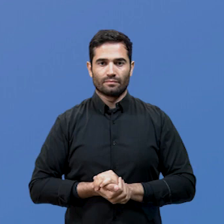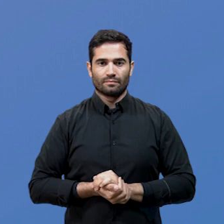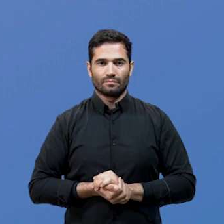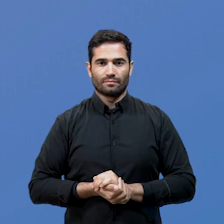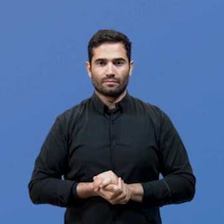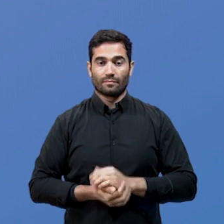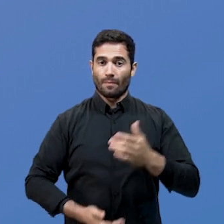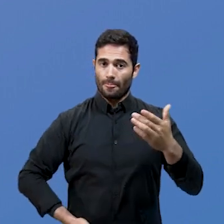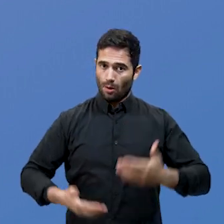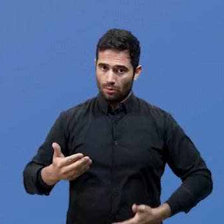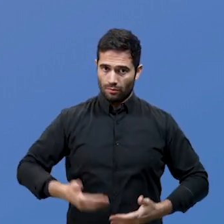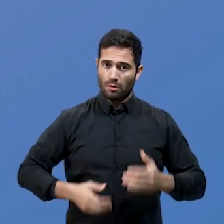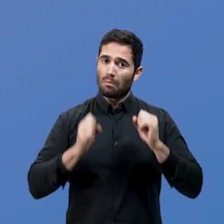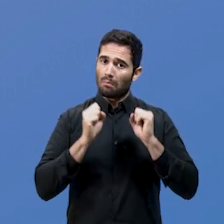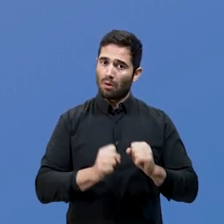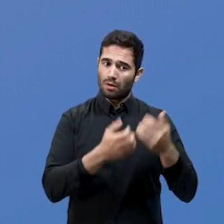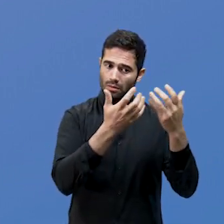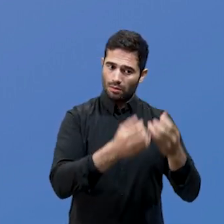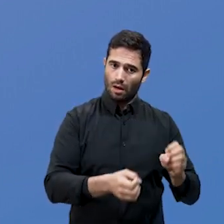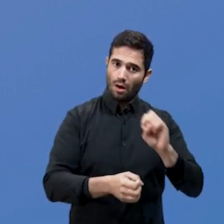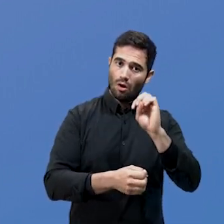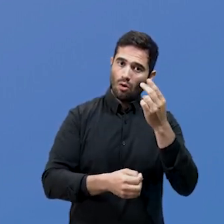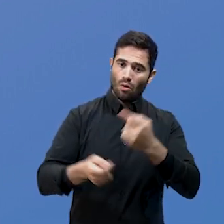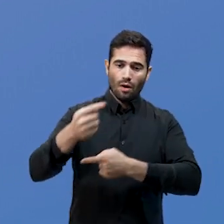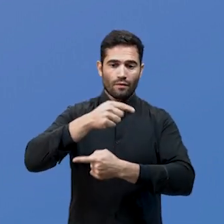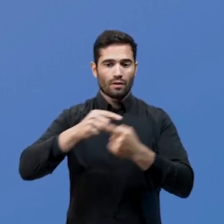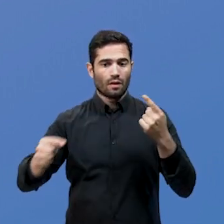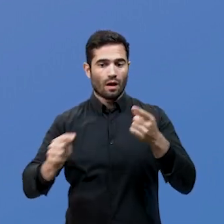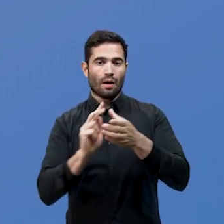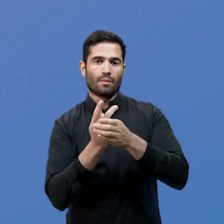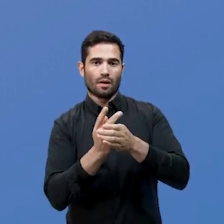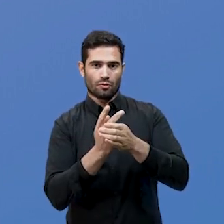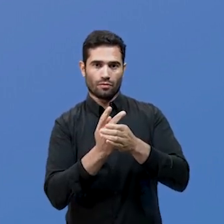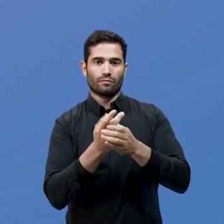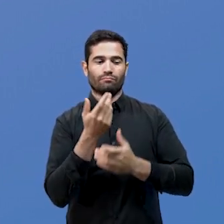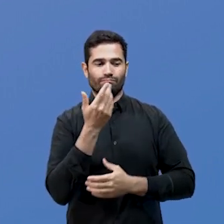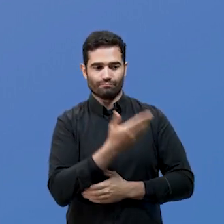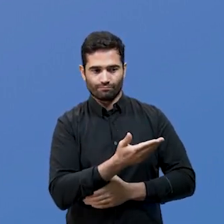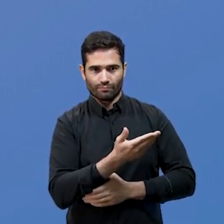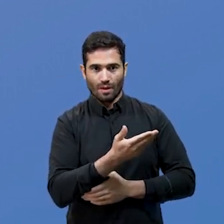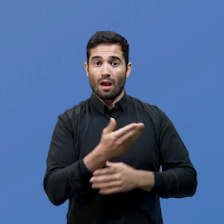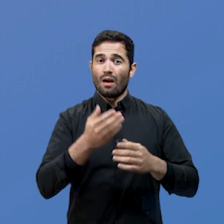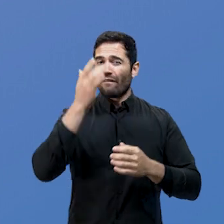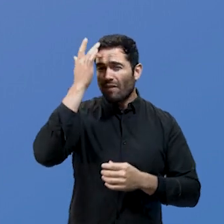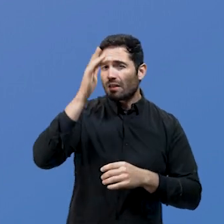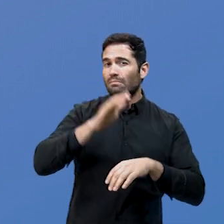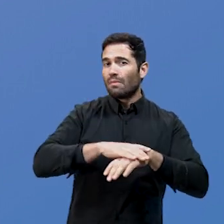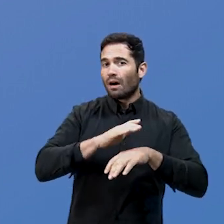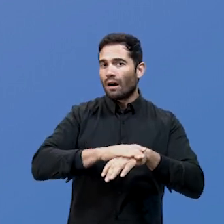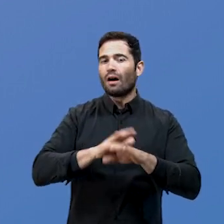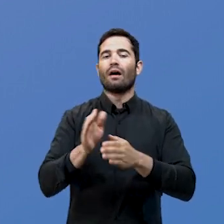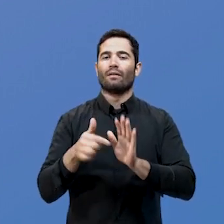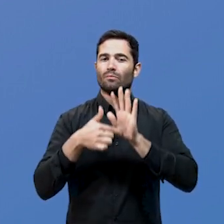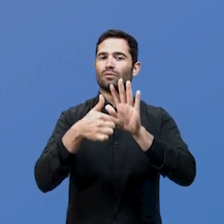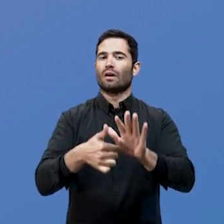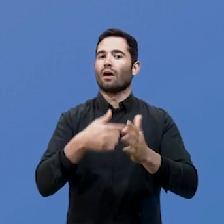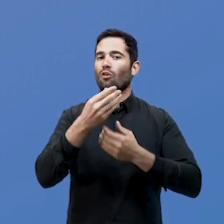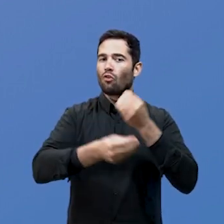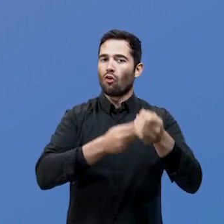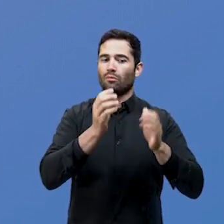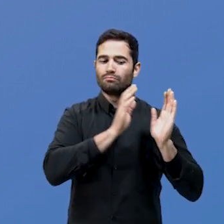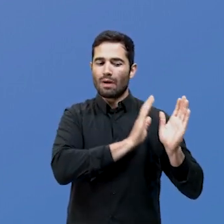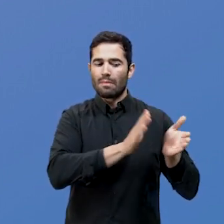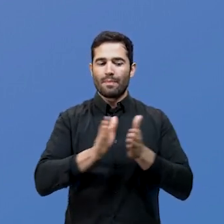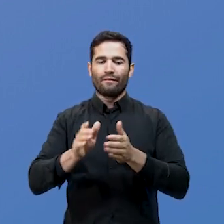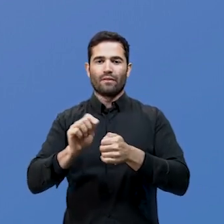O servidor pode aceitar ou recusar a convocação pelo aplicativo Solgov, e para facilitar, demonstraremos a seguir o passo a passo